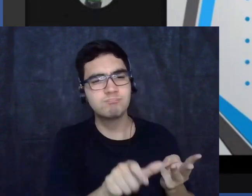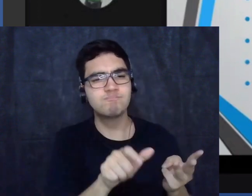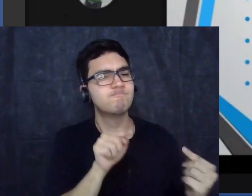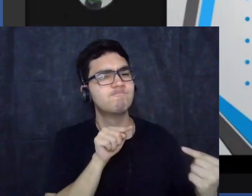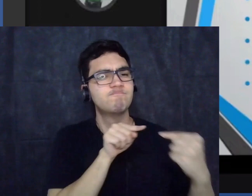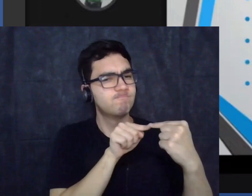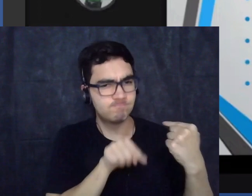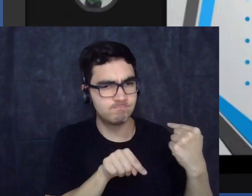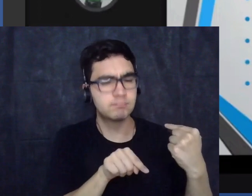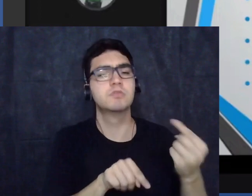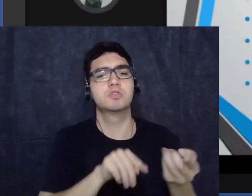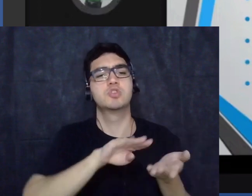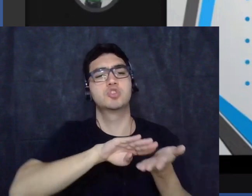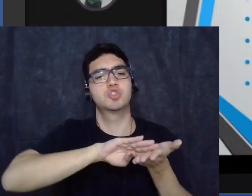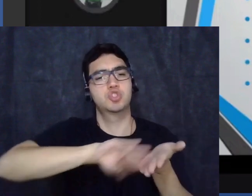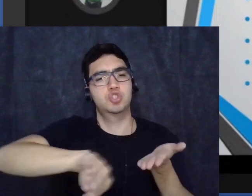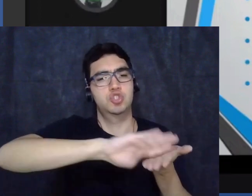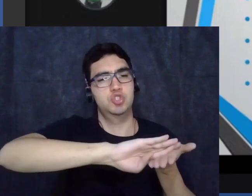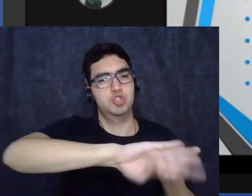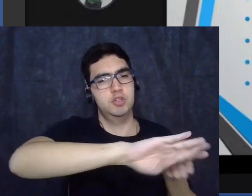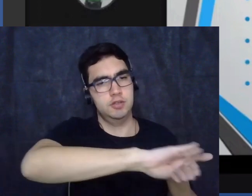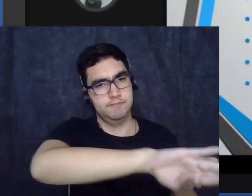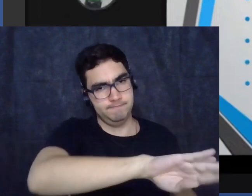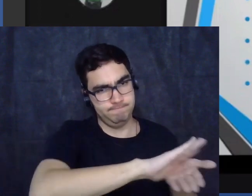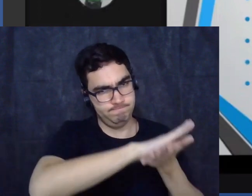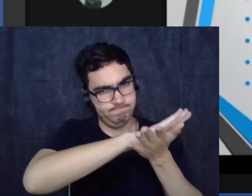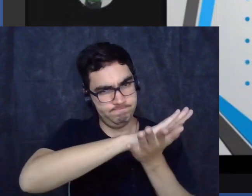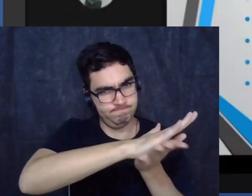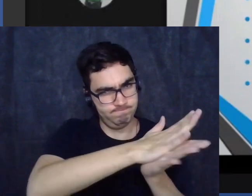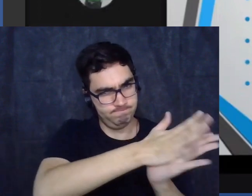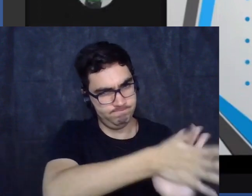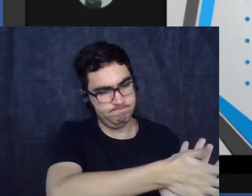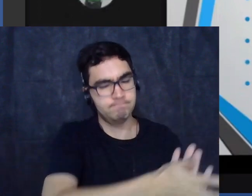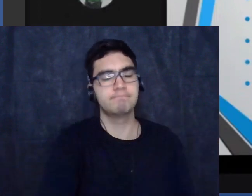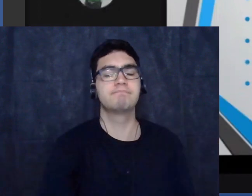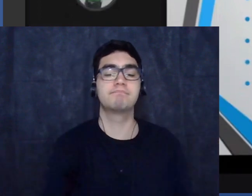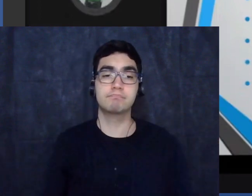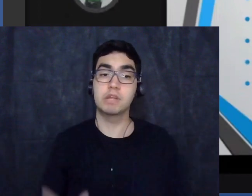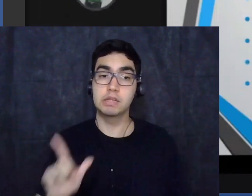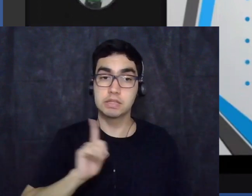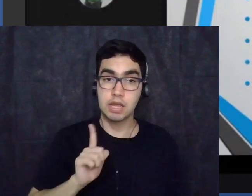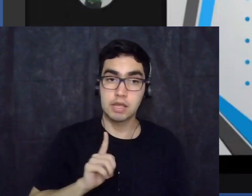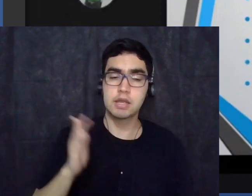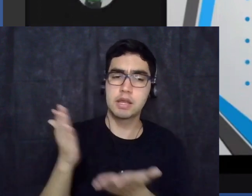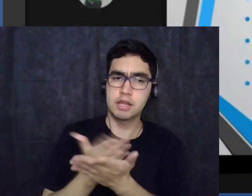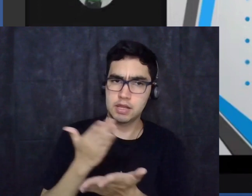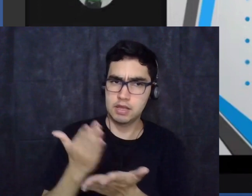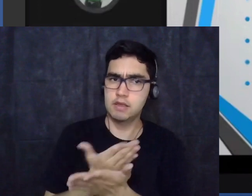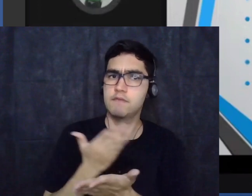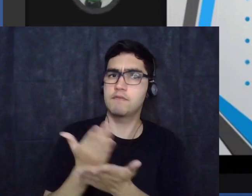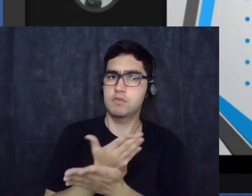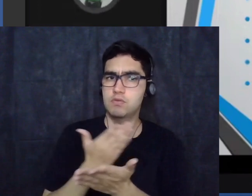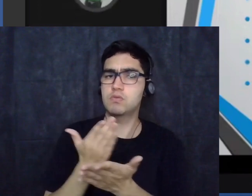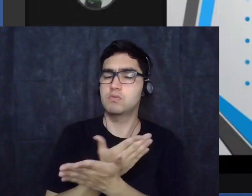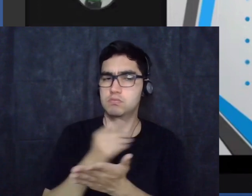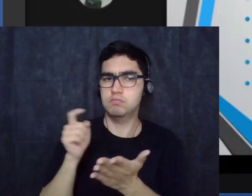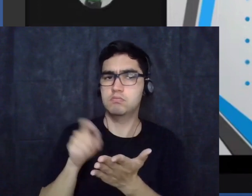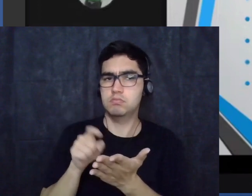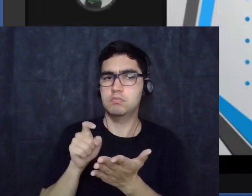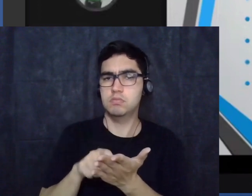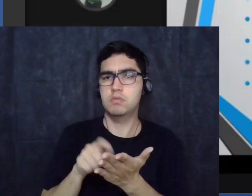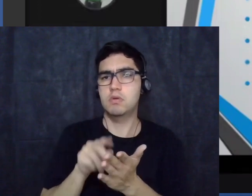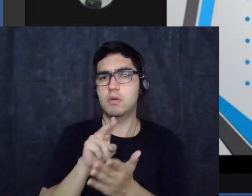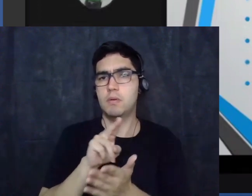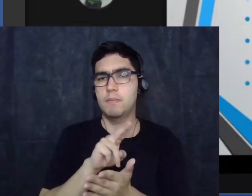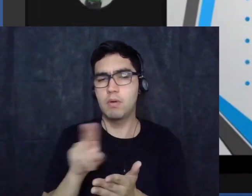temos um livro bem interessante sobre isso que é do Edwin Black